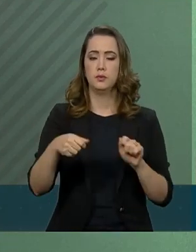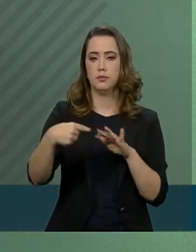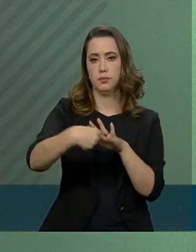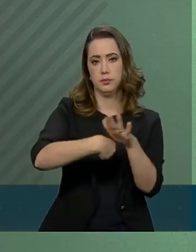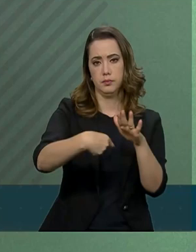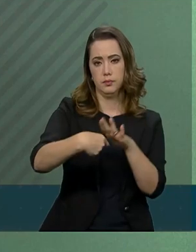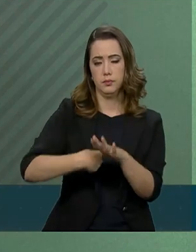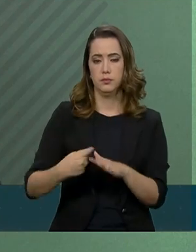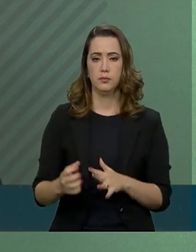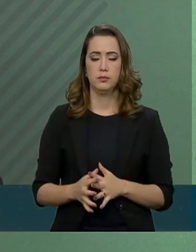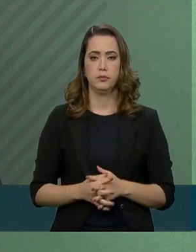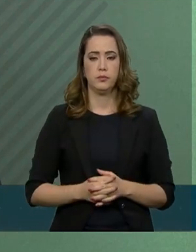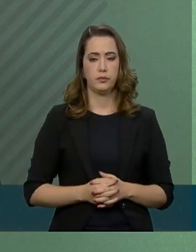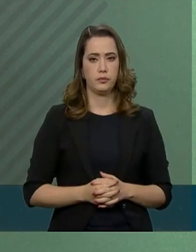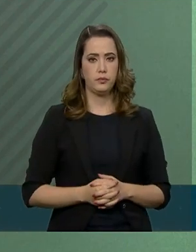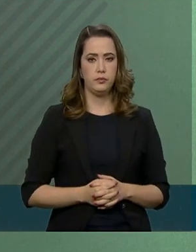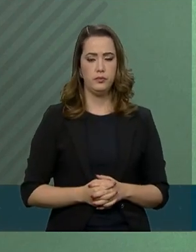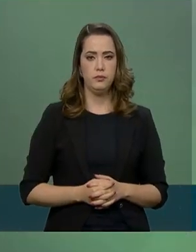perguntas.